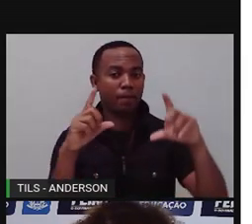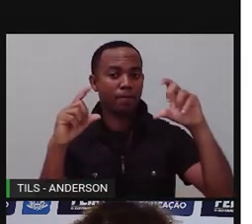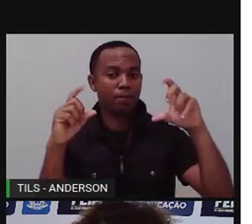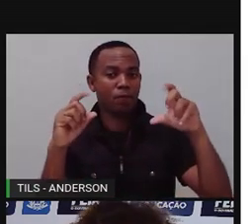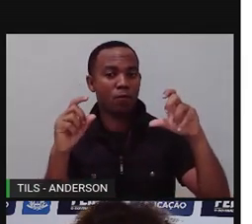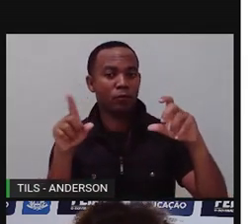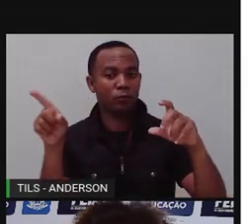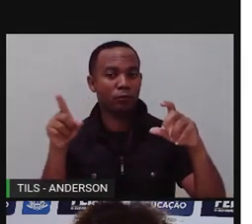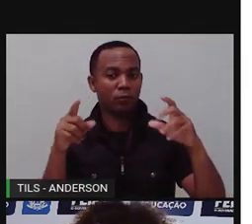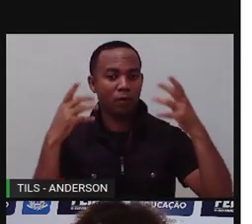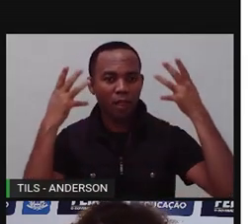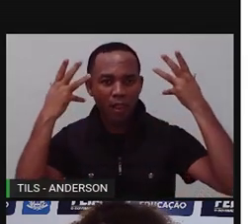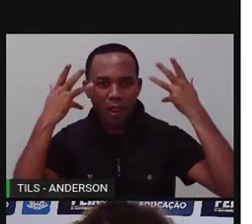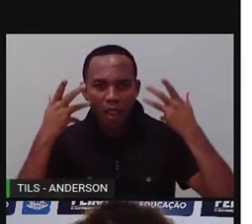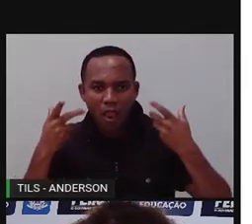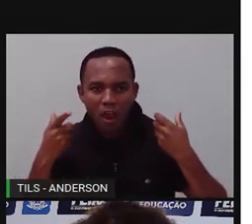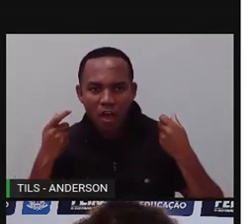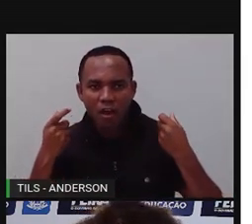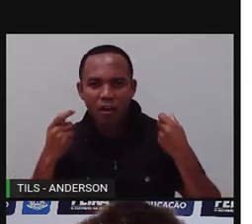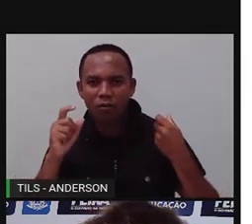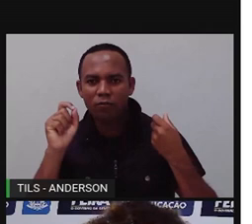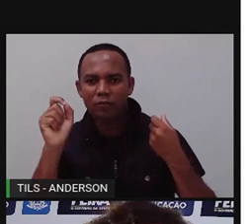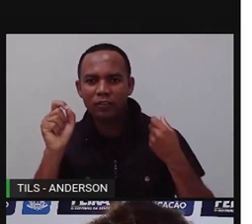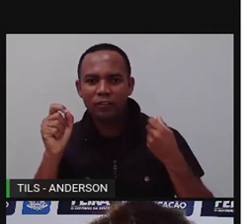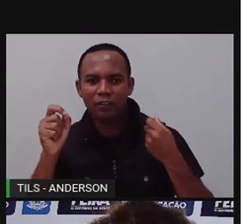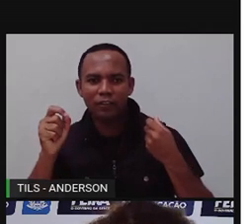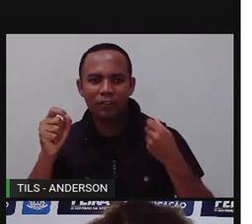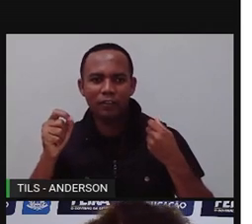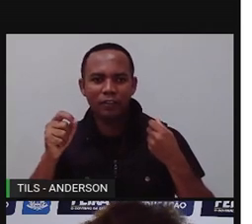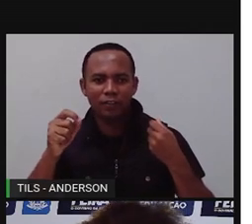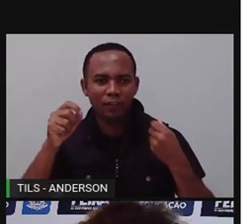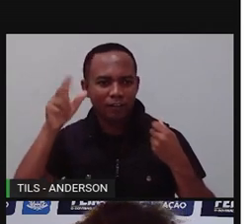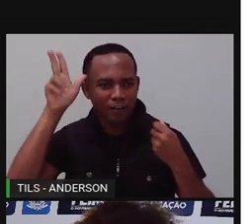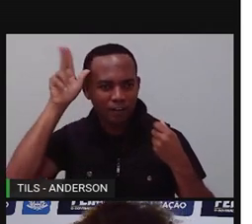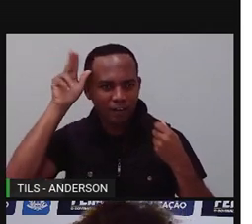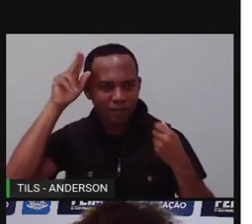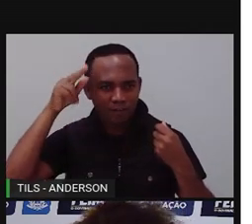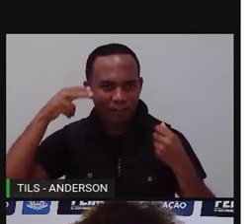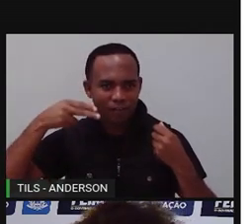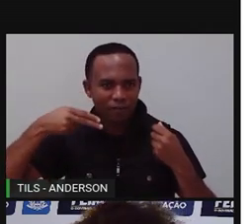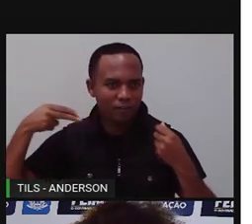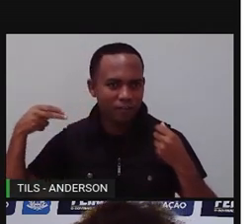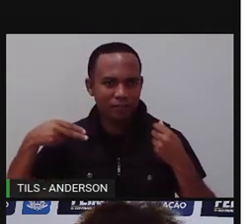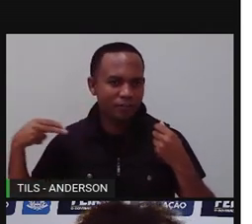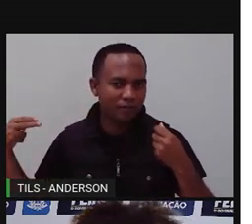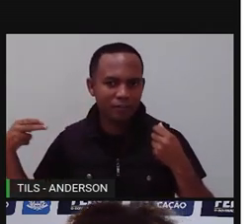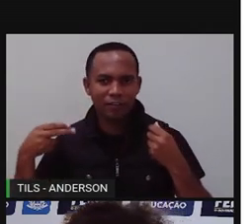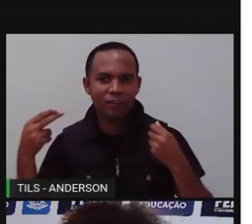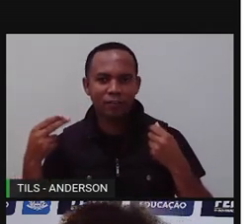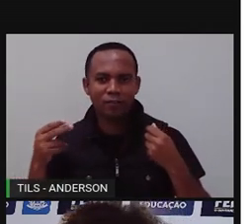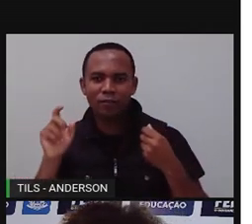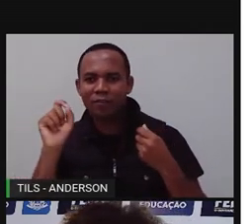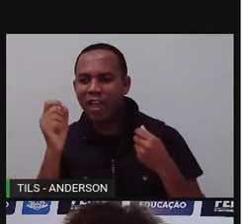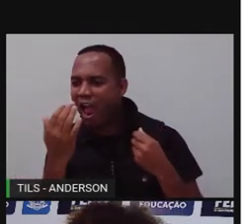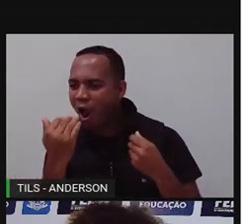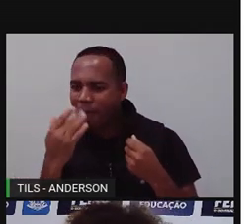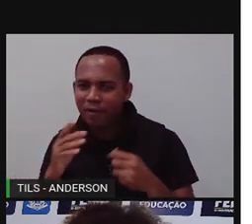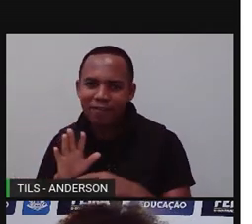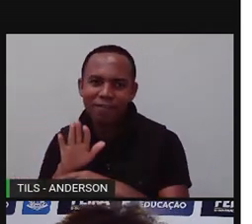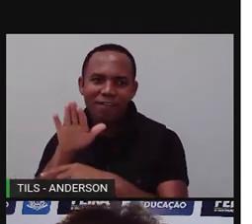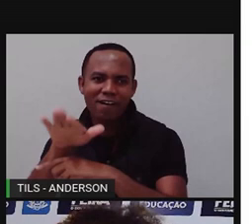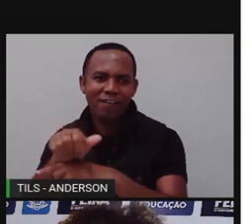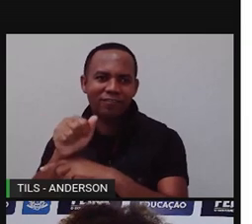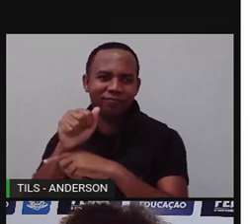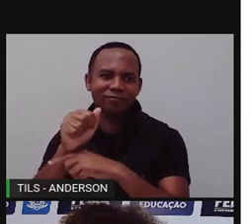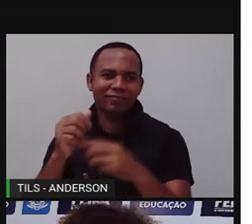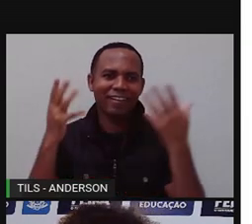Onde uma leoa aí, que está indo atrás da coitada da zebra, que está se dando bem mal, porque a leoa vai, ó. É, Anderson faz